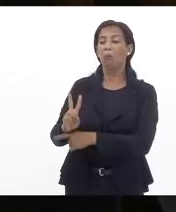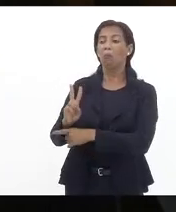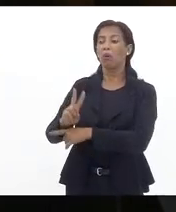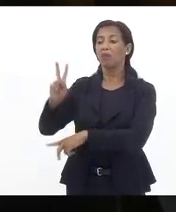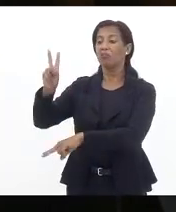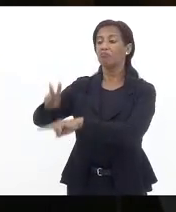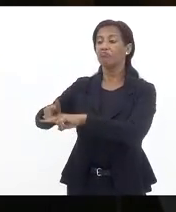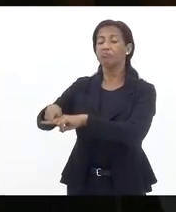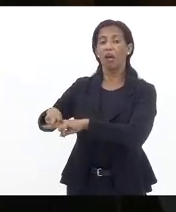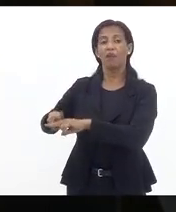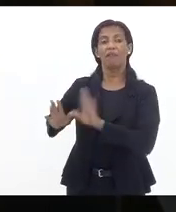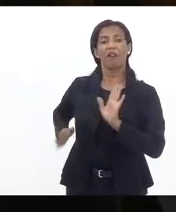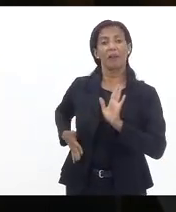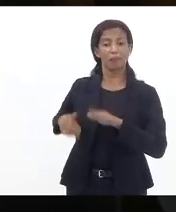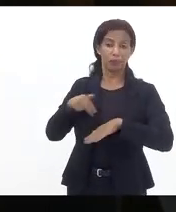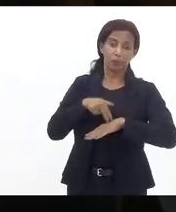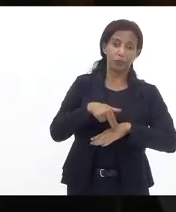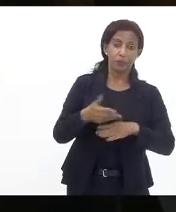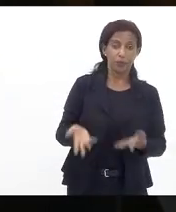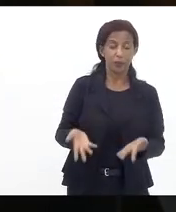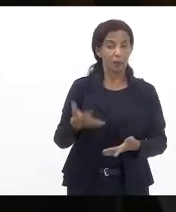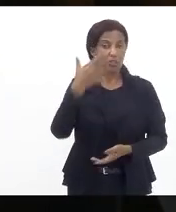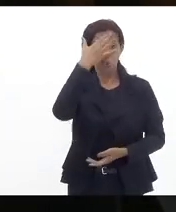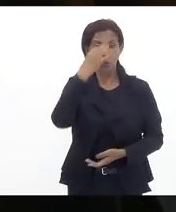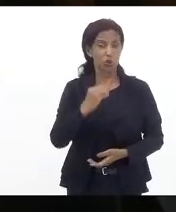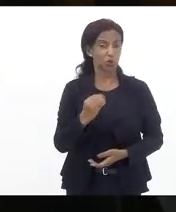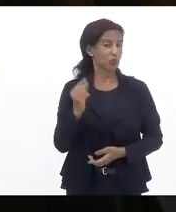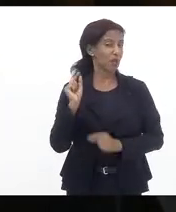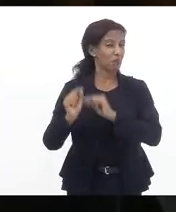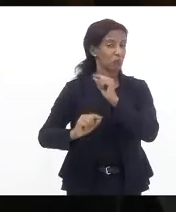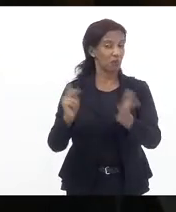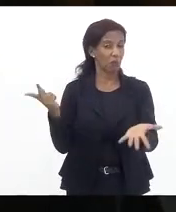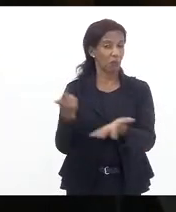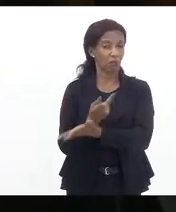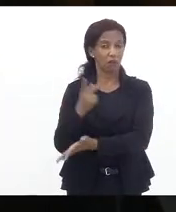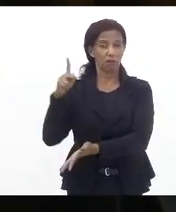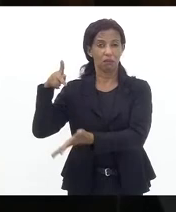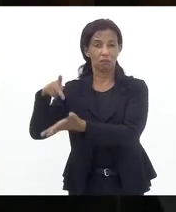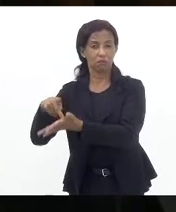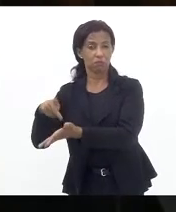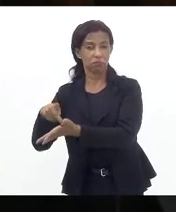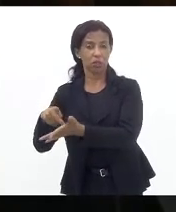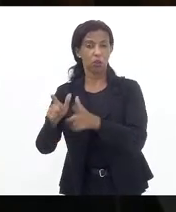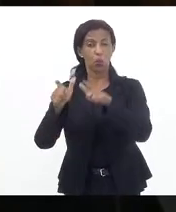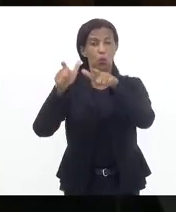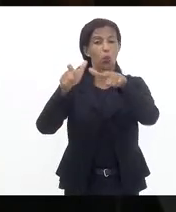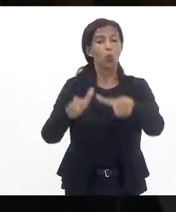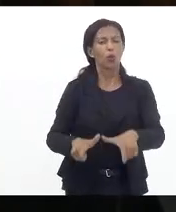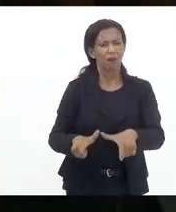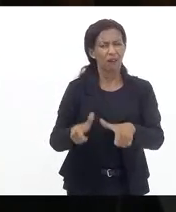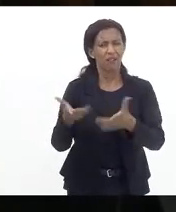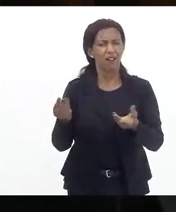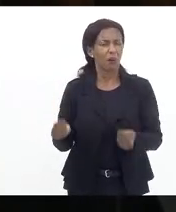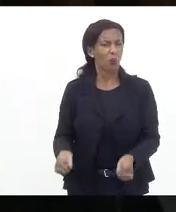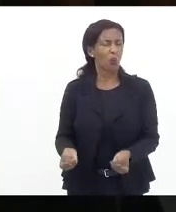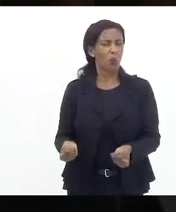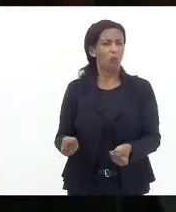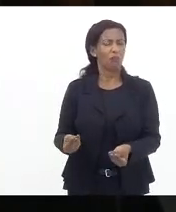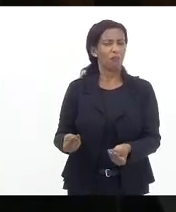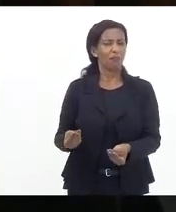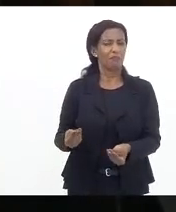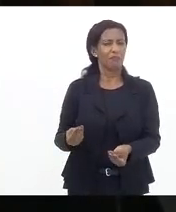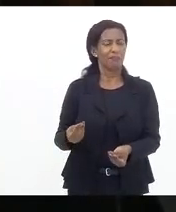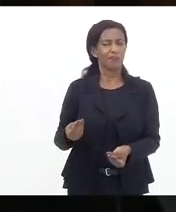tribuna que não são poucos mas que não sabem na ponta num lugar com presença